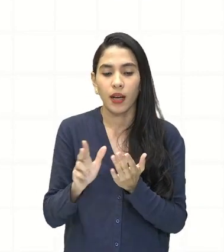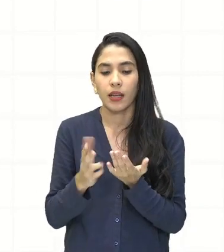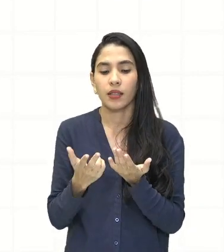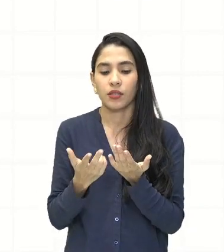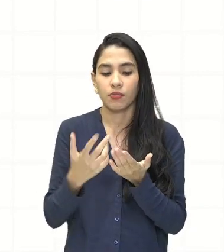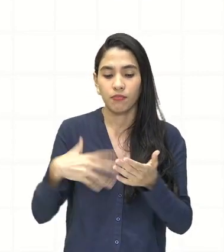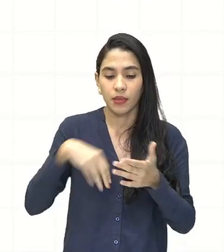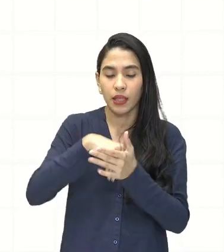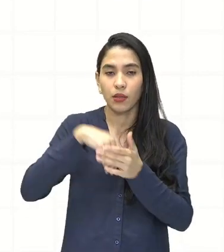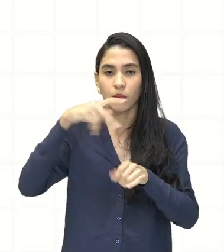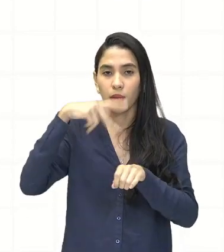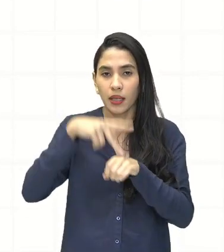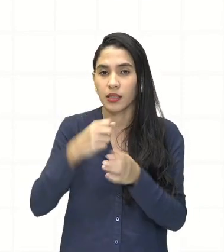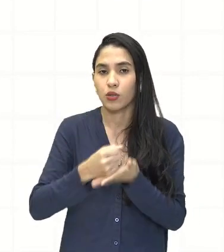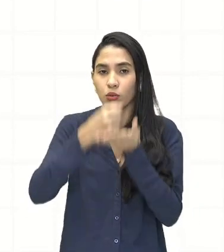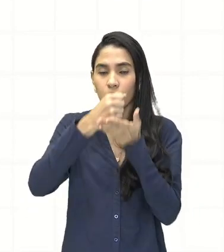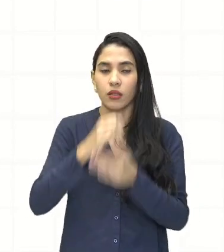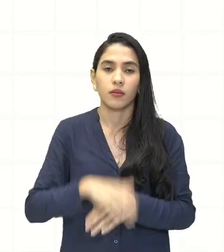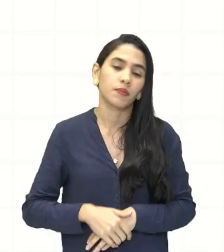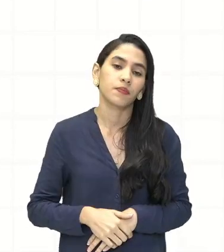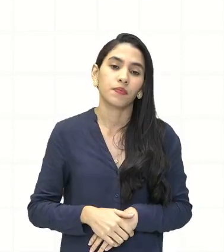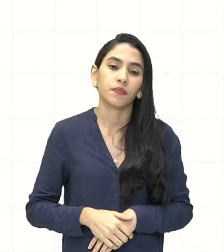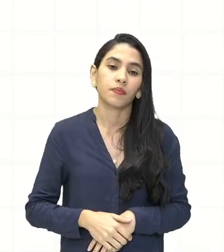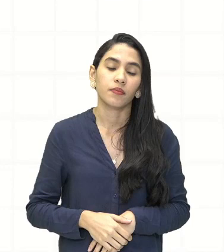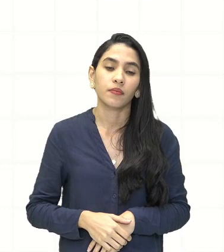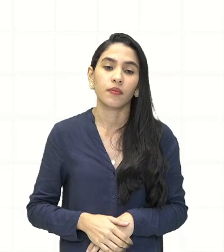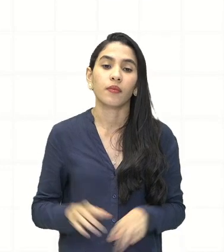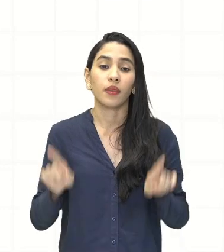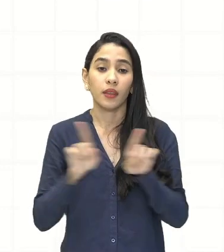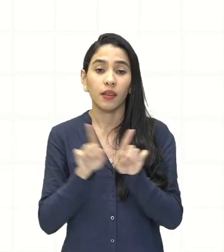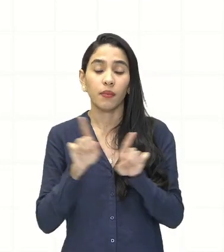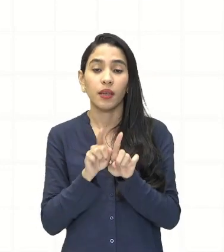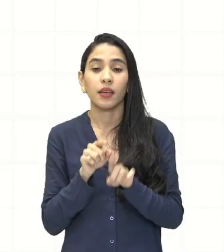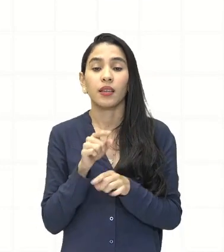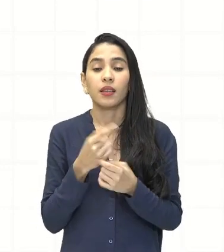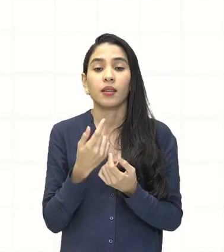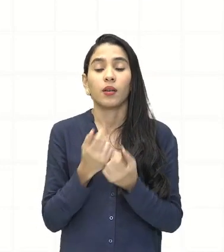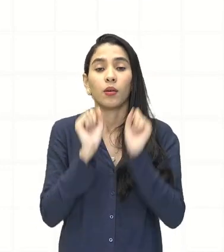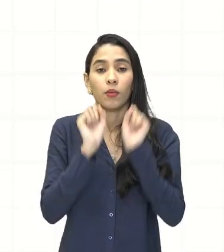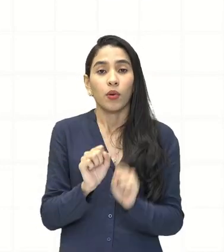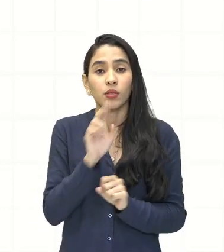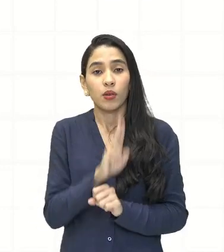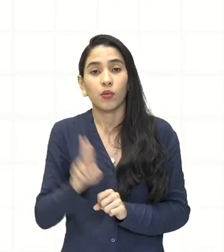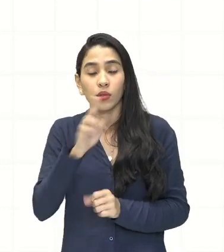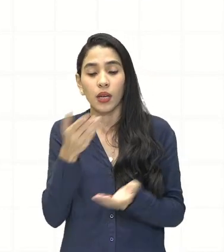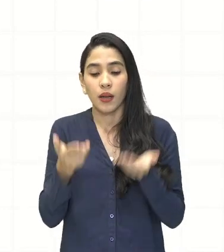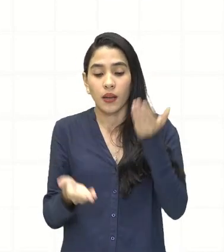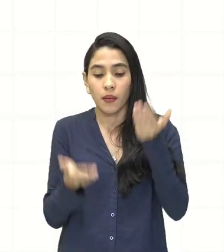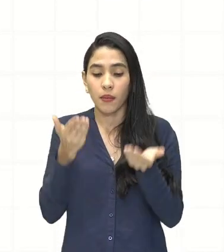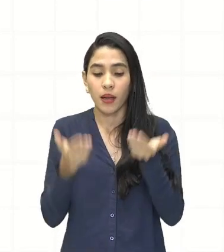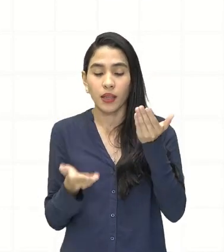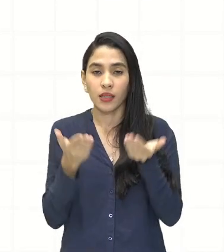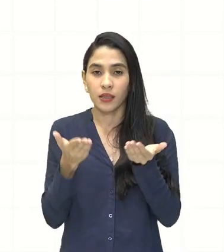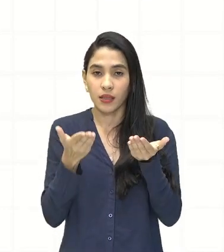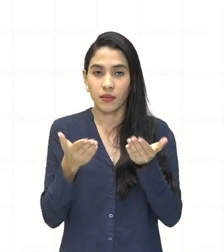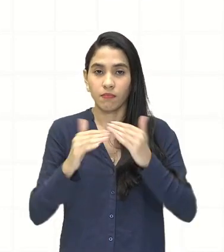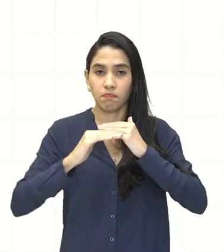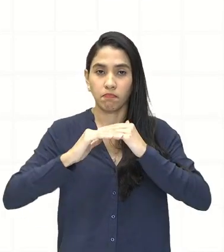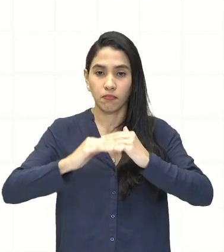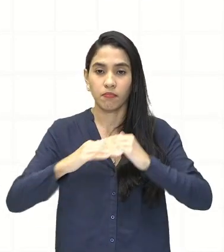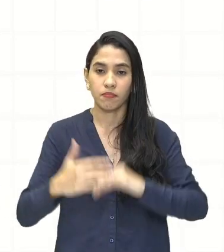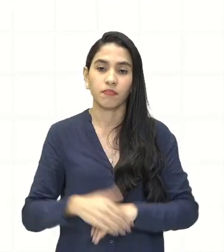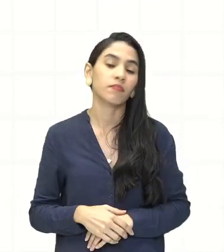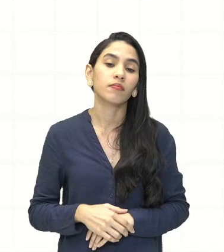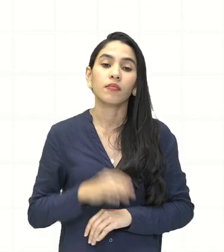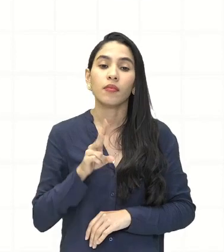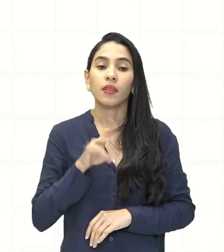interno. Já justamente ali, fazendo com que eles pudessem também utilizar a balança comercial favorável. E isso